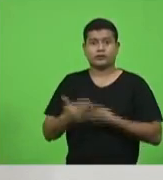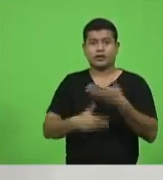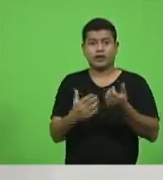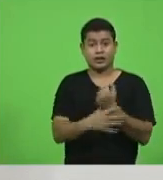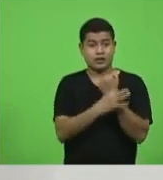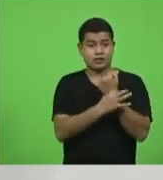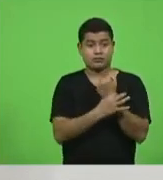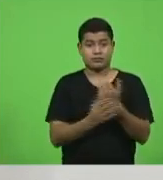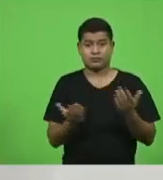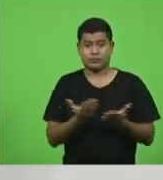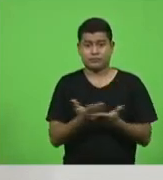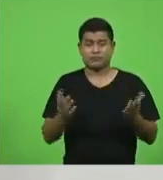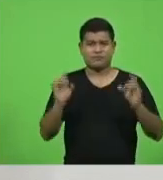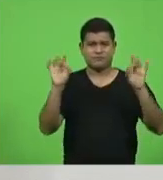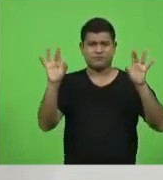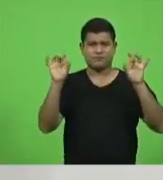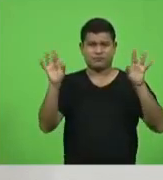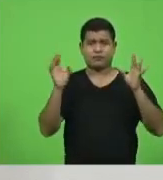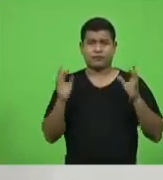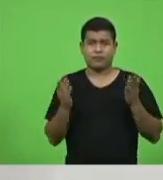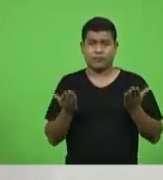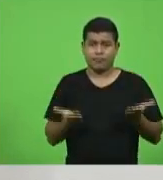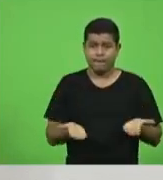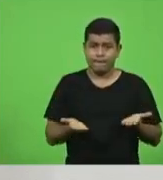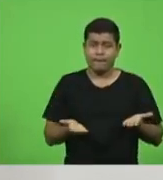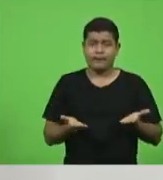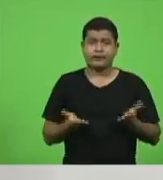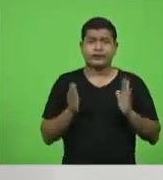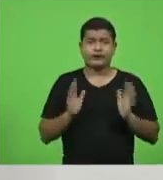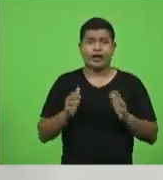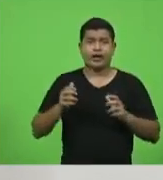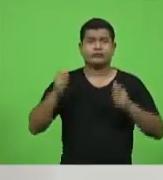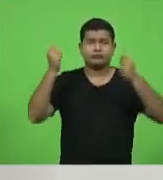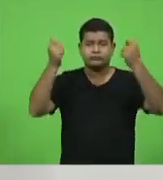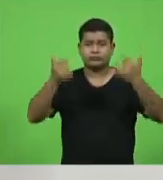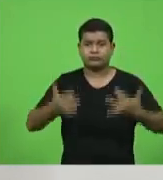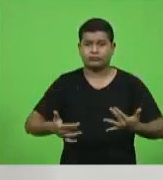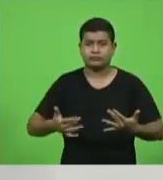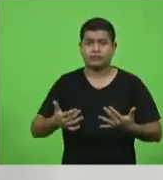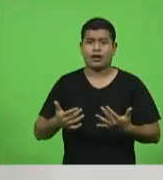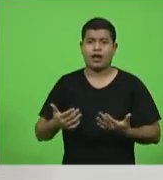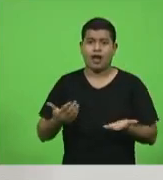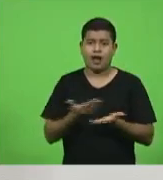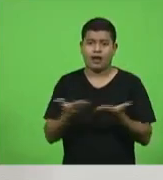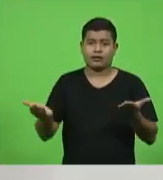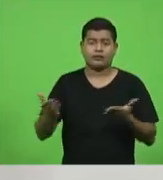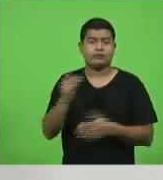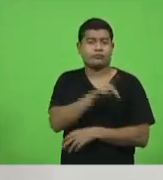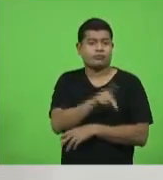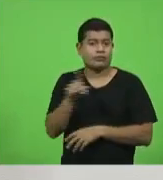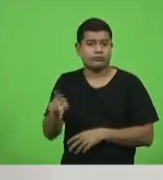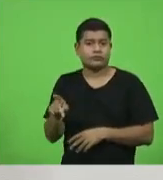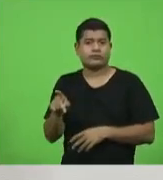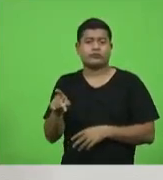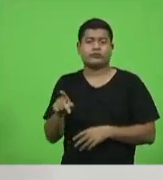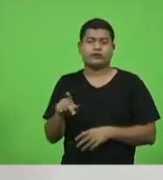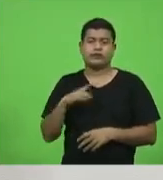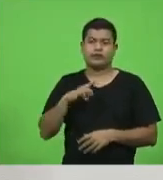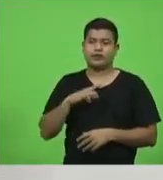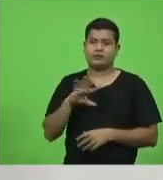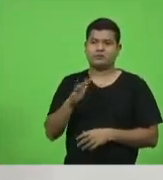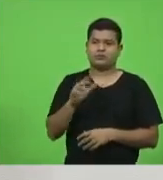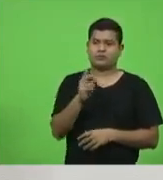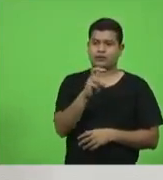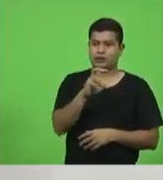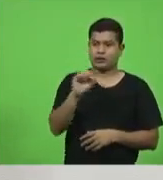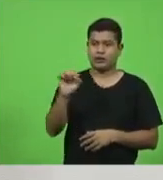em especial como já foi dito aqui nessa tarde ao magistério catarinense a rede de mais de 500 mil alunos